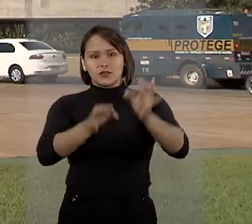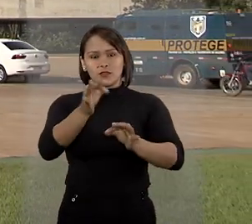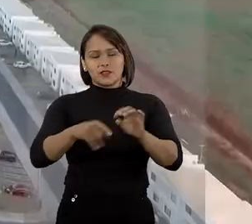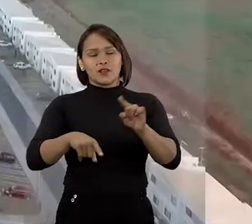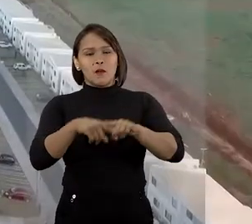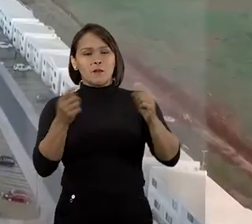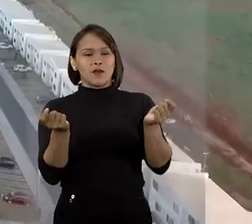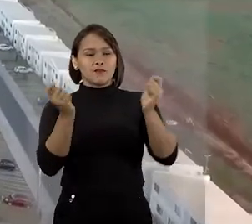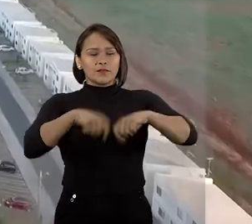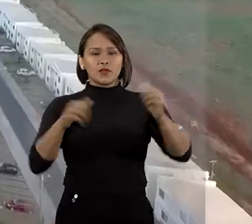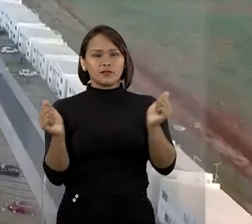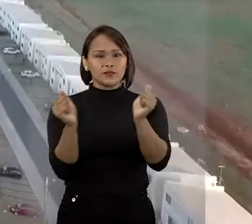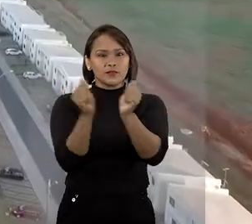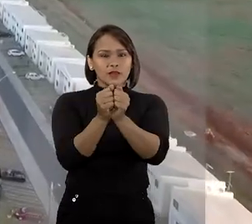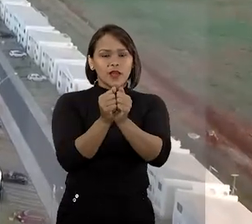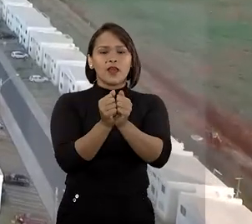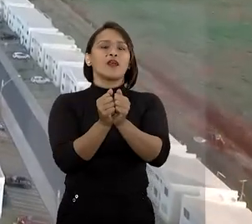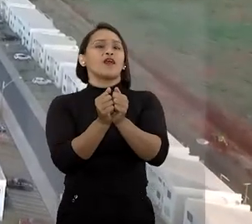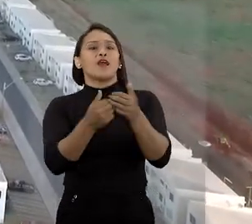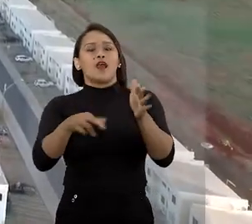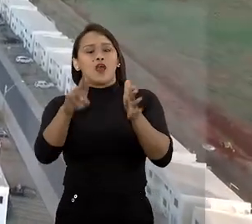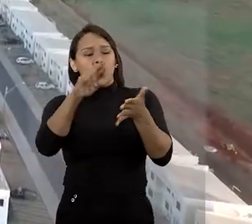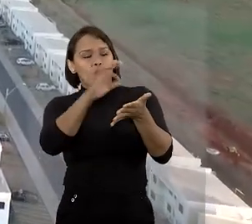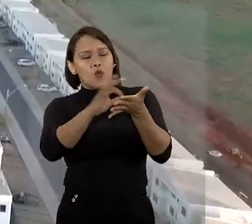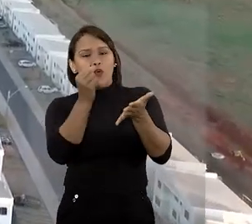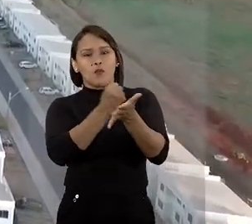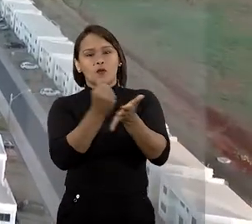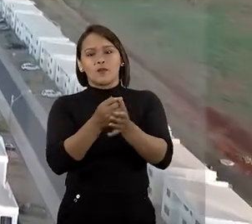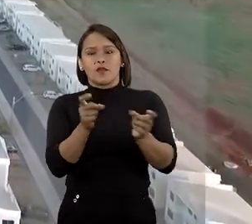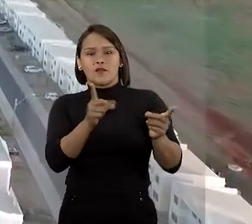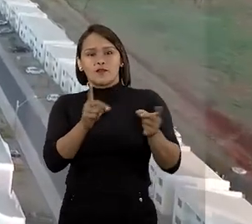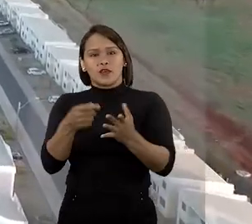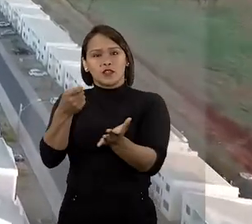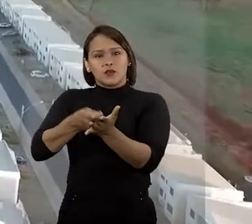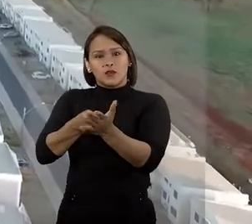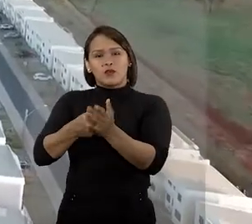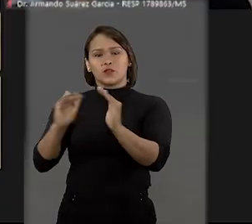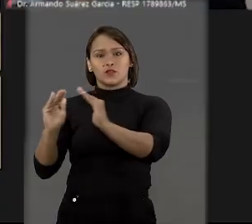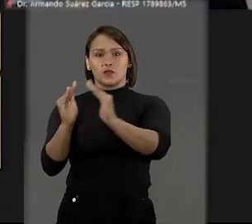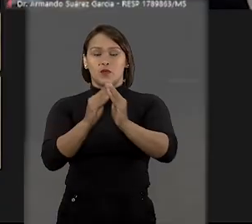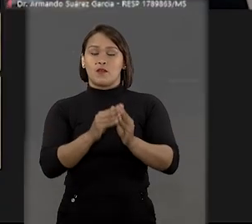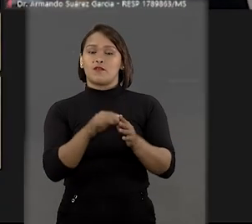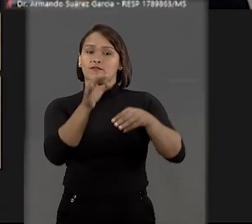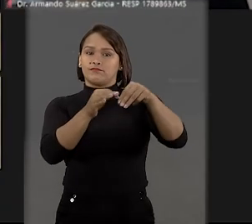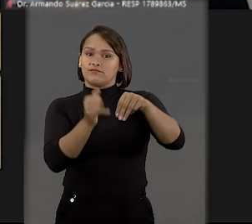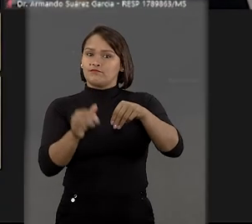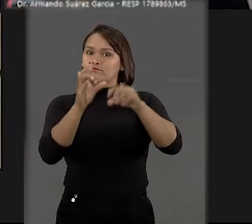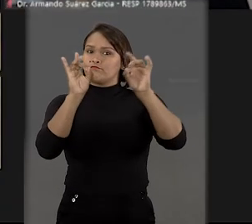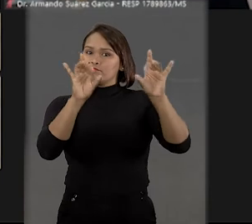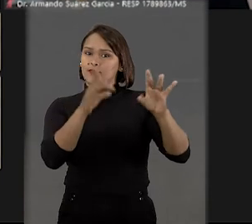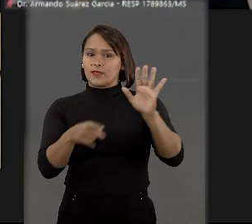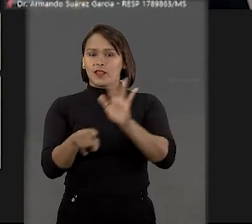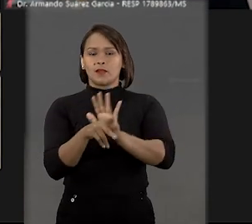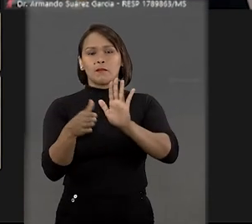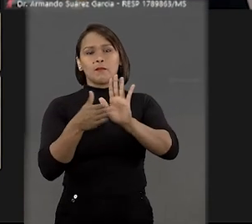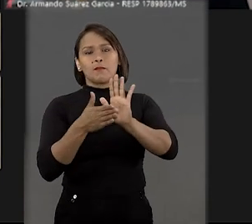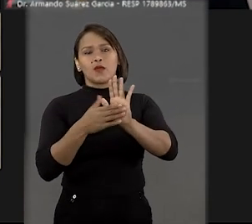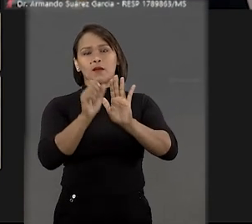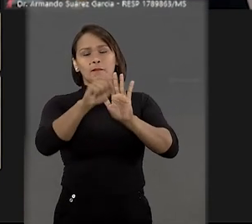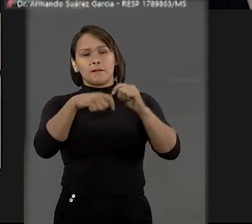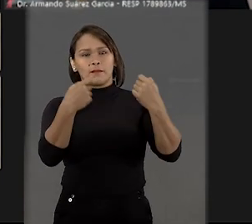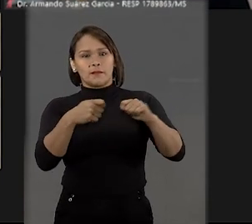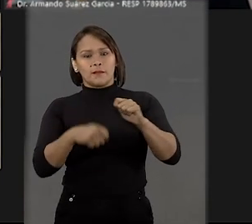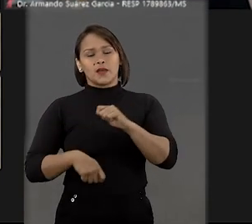judicial para que fosse consumada a resolução do compromisso de compra e venda de imóvel. O ministro destacou que a solução proposta